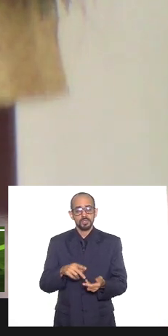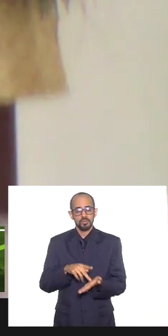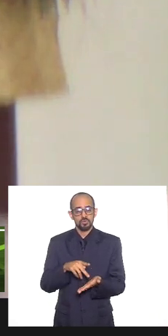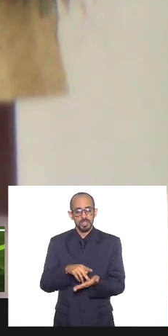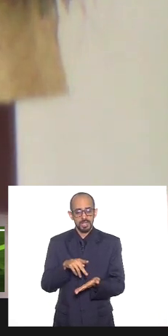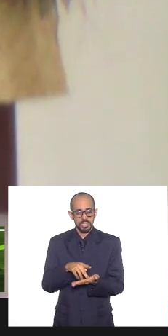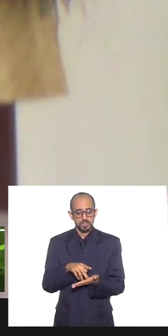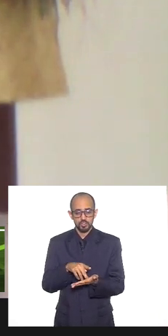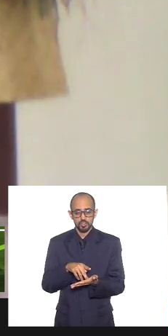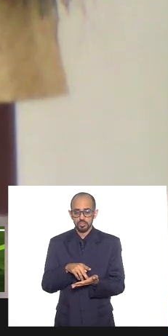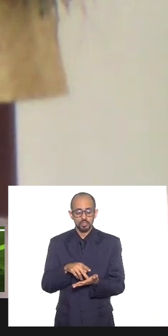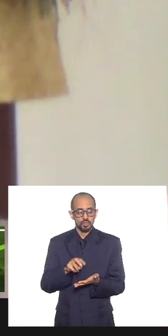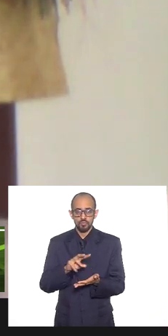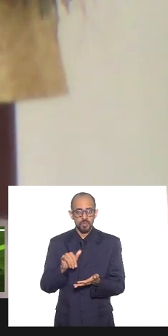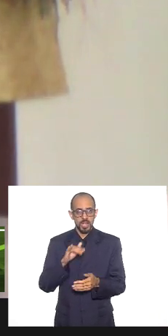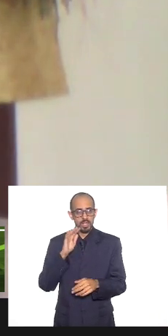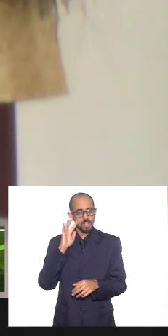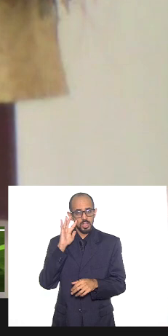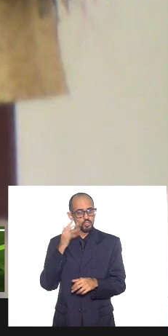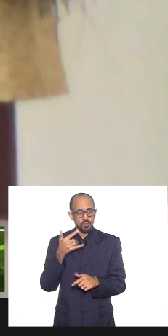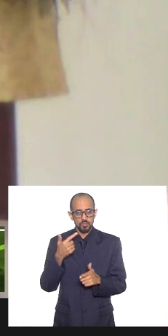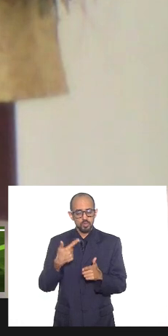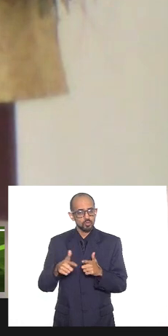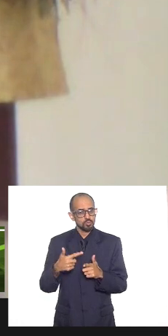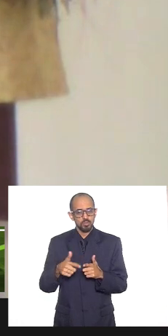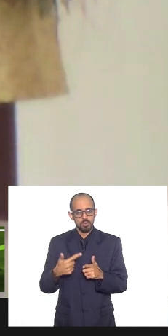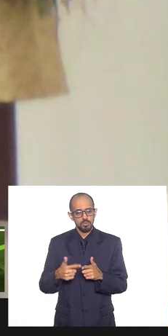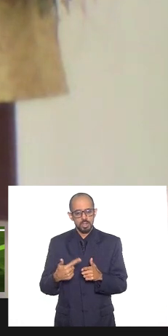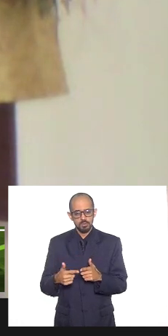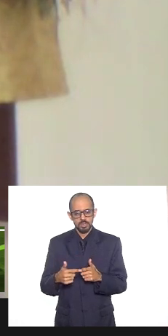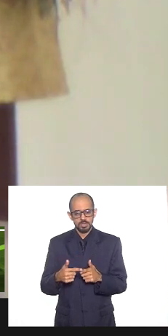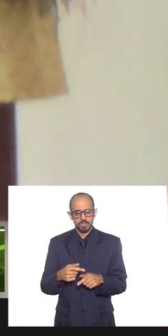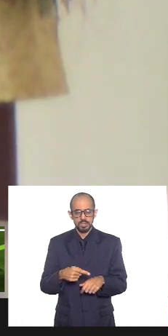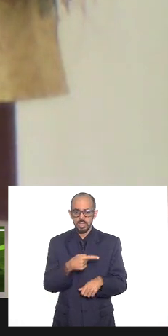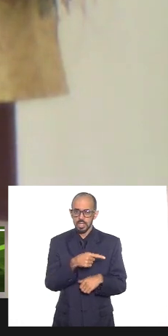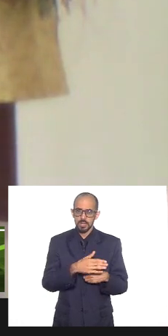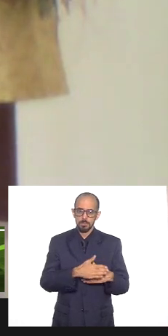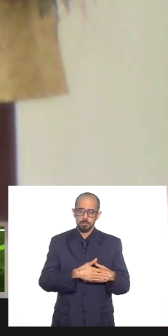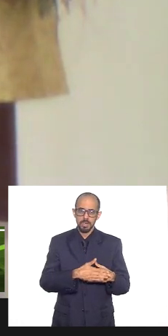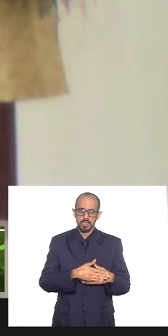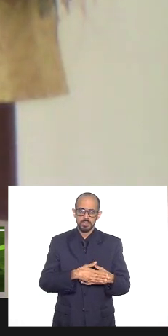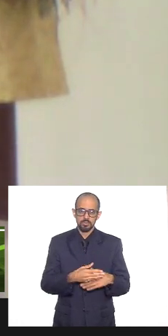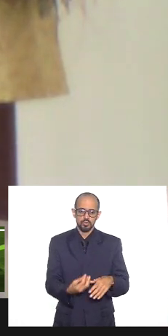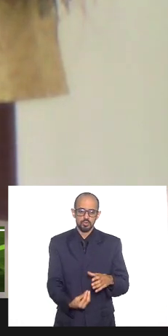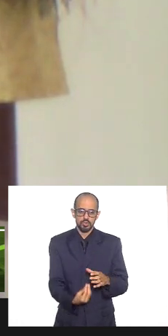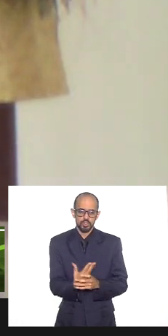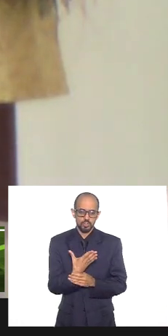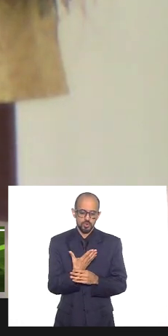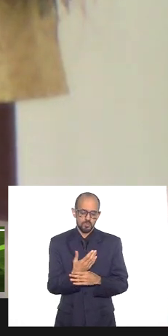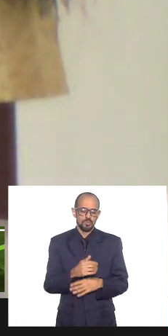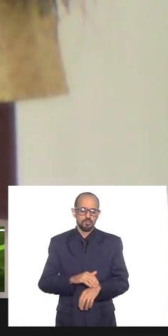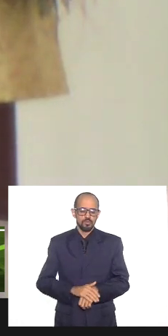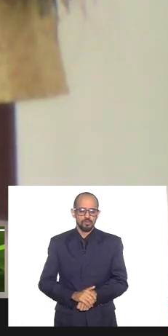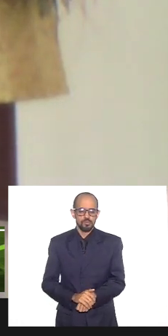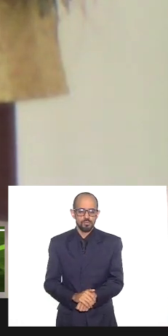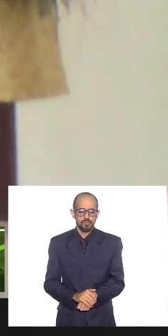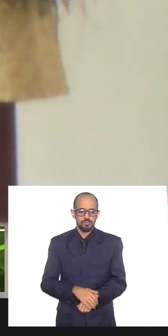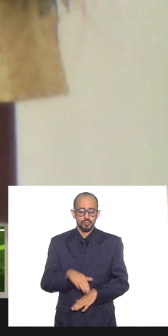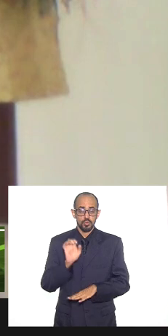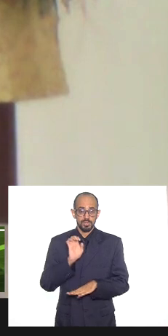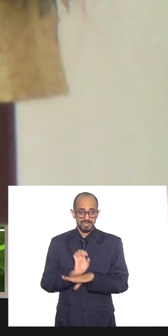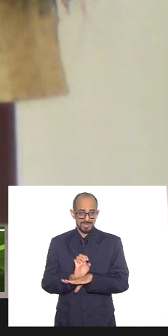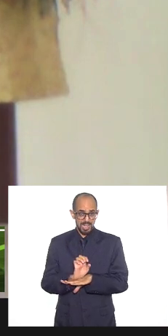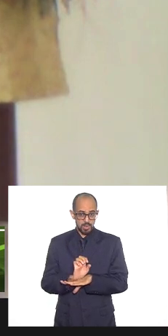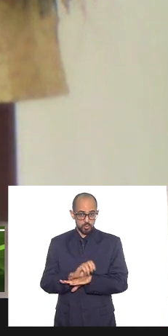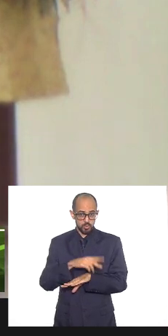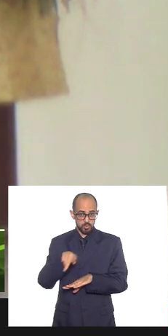concretamente, ele não vai resolver as questões que ele mesmo criou, que ele estabelece. O Estado-nação